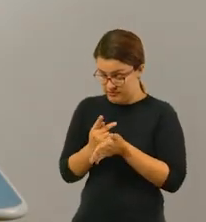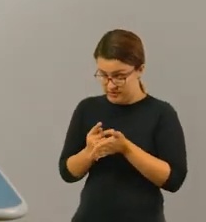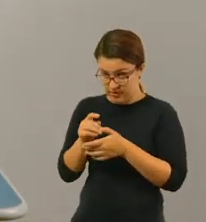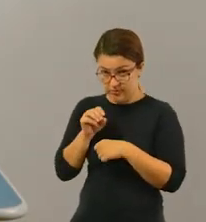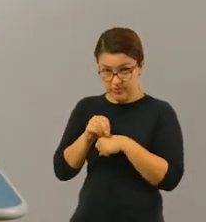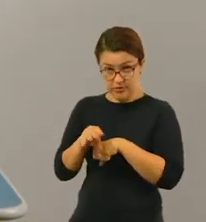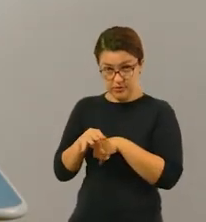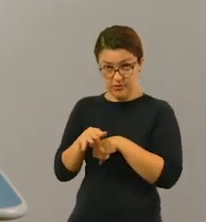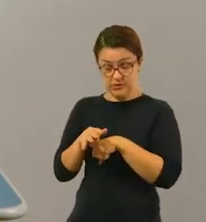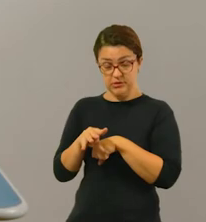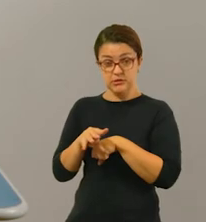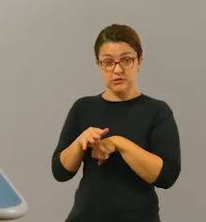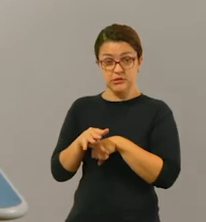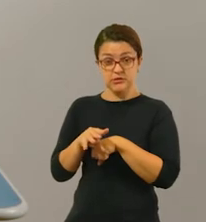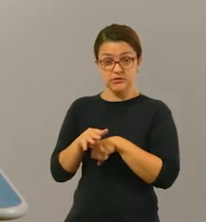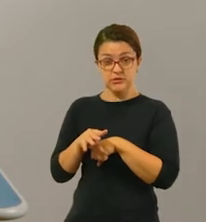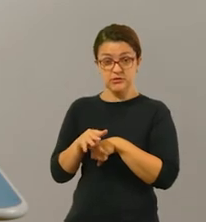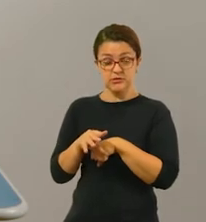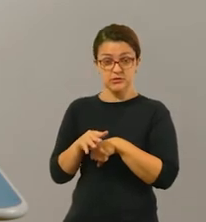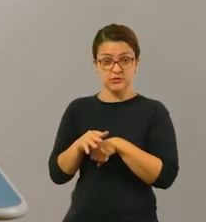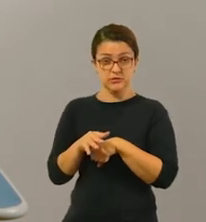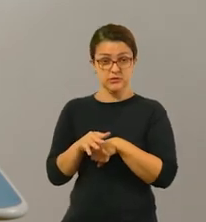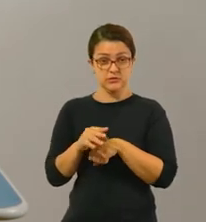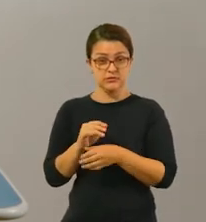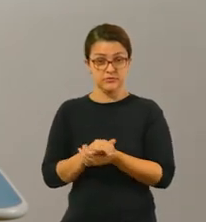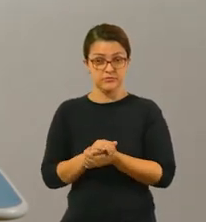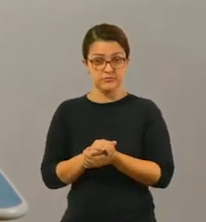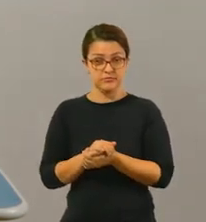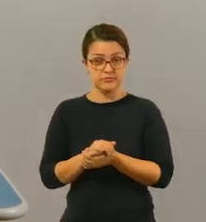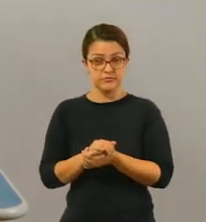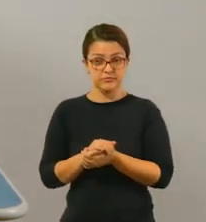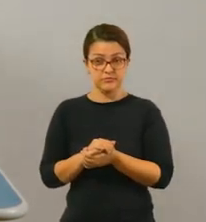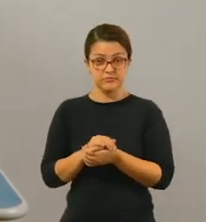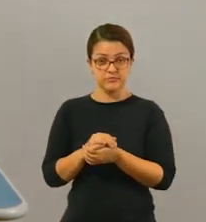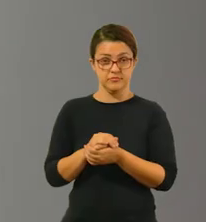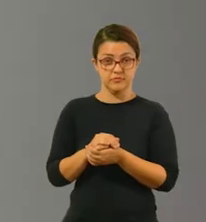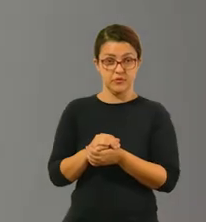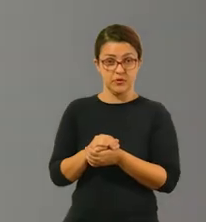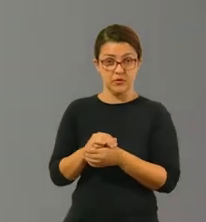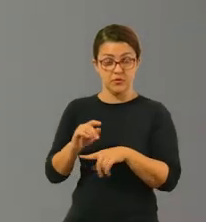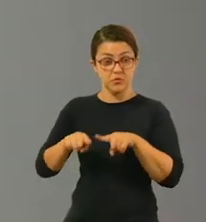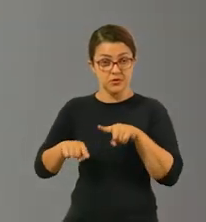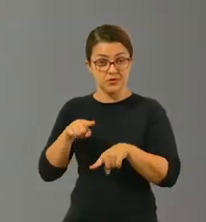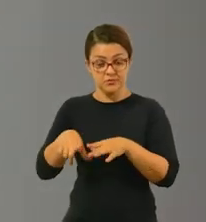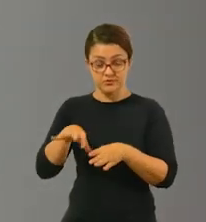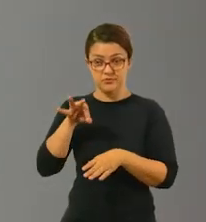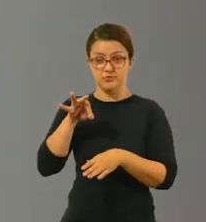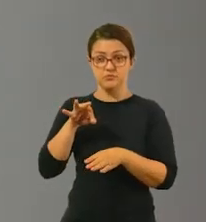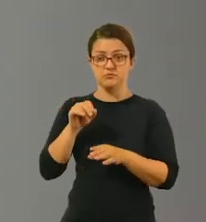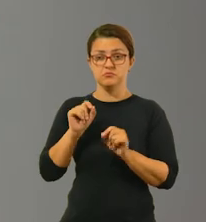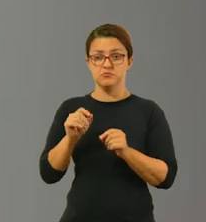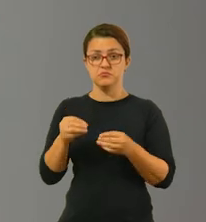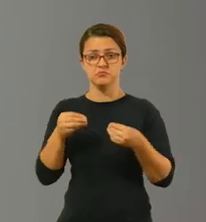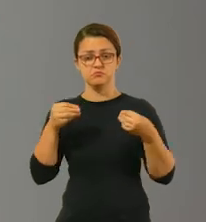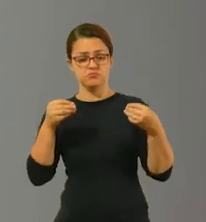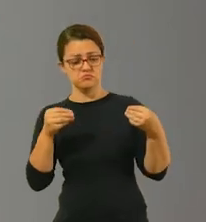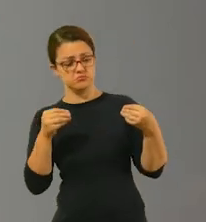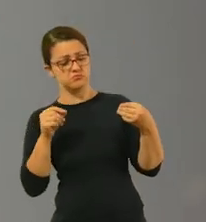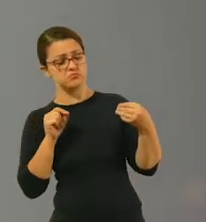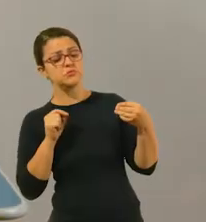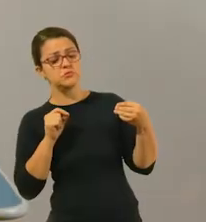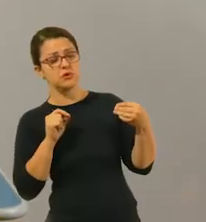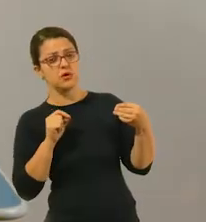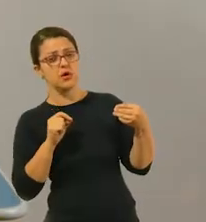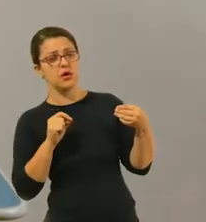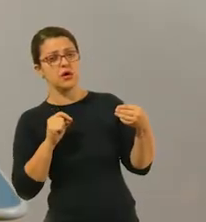um desenho aqui que é a pista do objeto que eu tirei, tá bom? Então, olha aqui, ó. O que